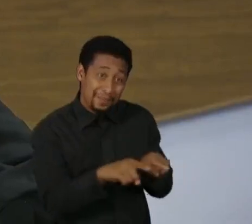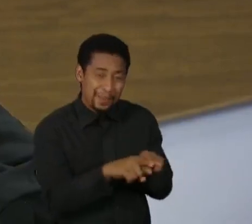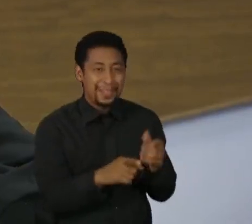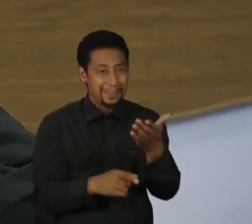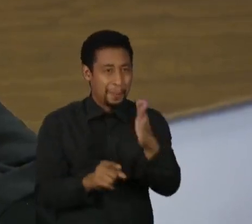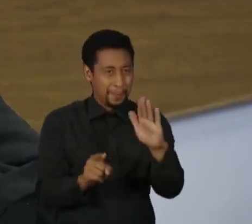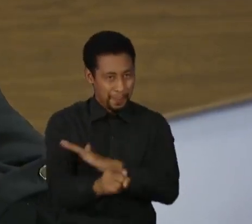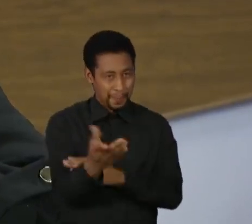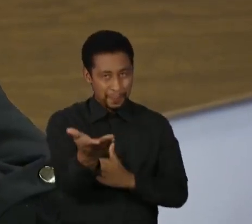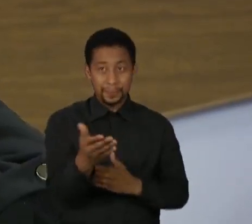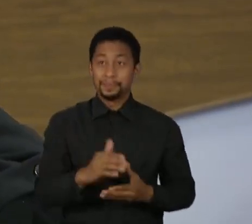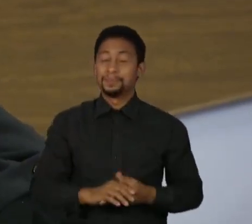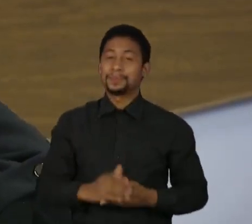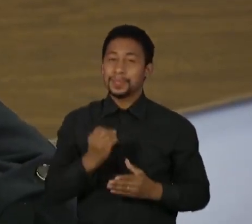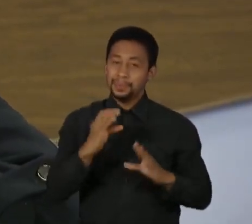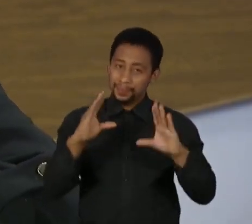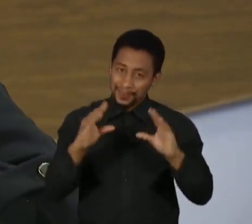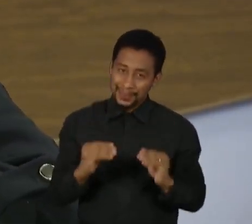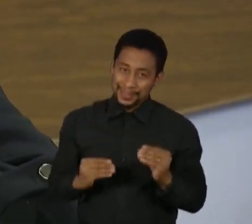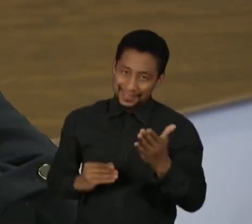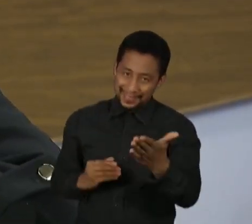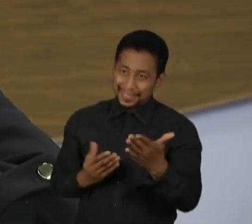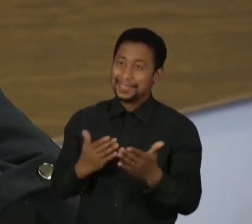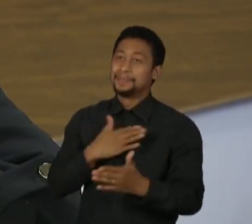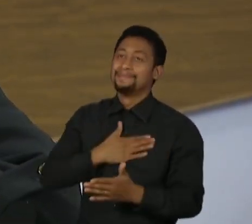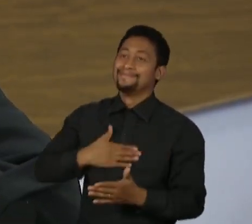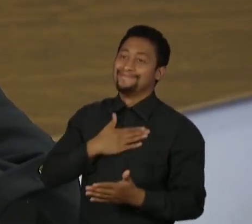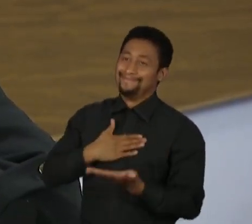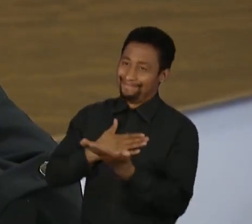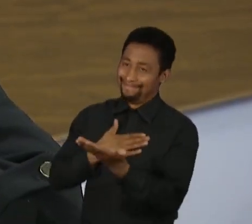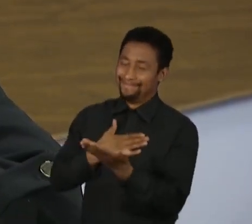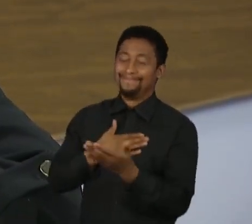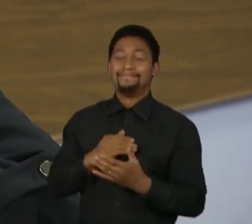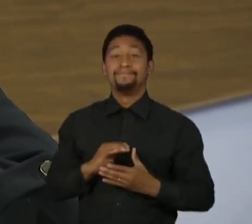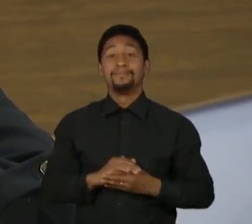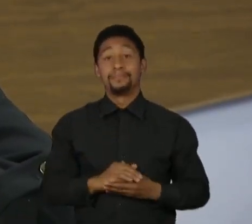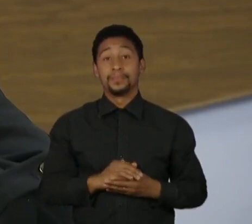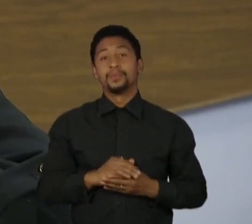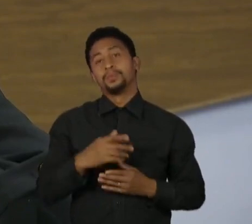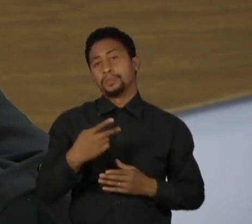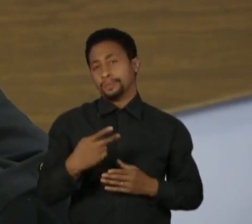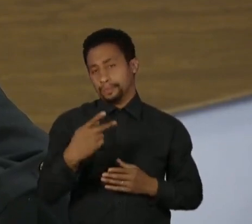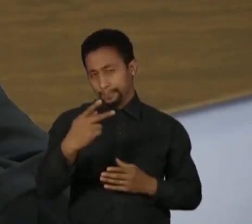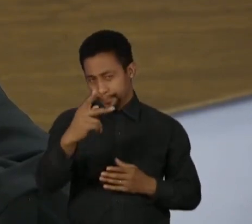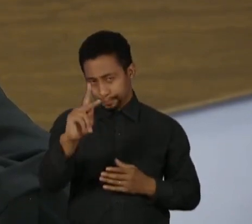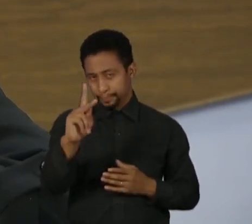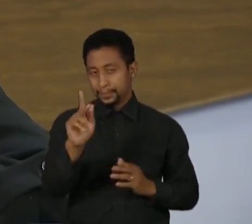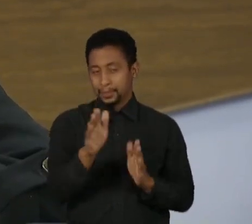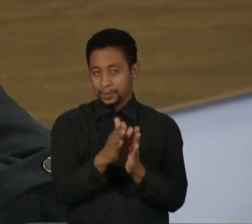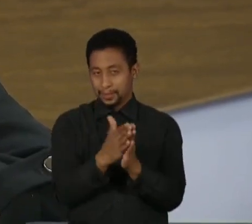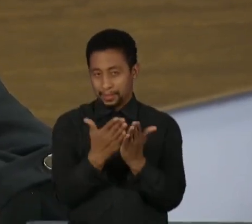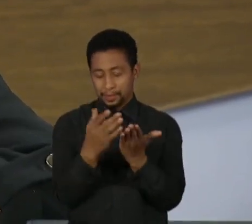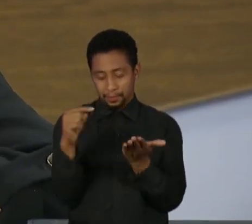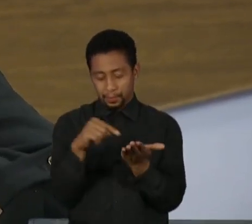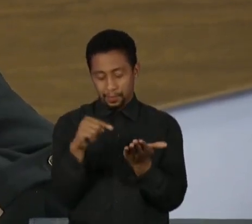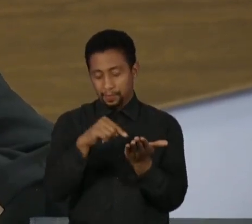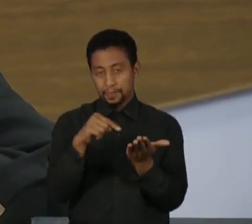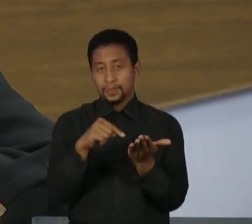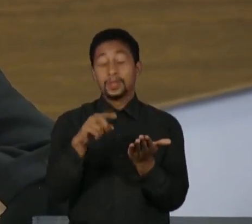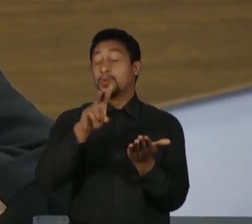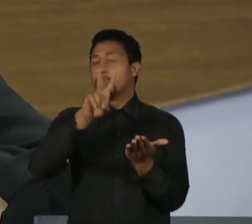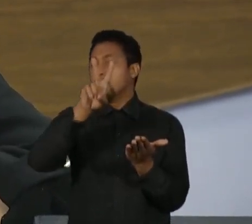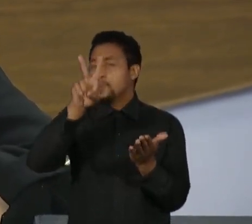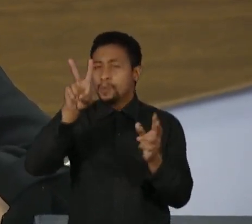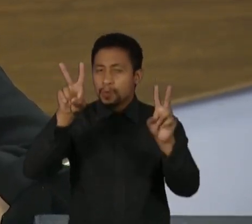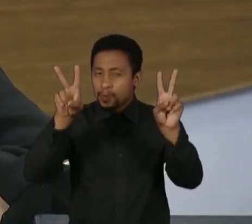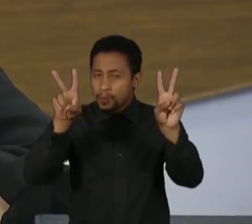Boa noite, Vera. Boa noite, Carla. Um prazer estar aqui. Os seus livros trazem um questionamento sobre o perdão, um tema que é